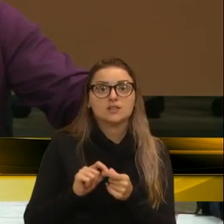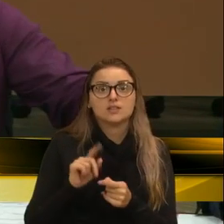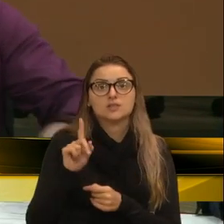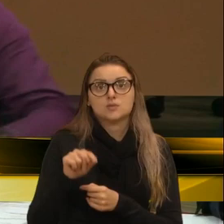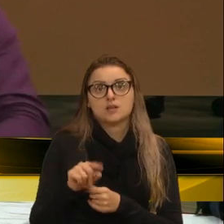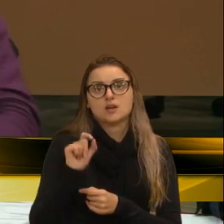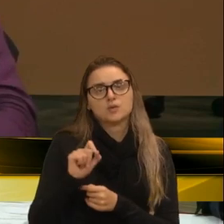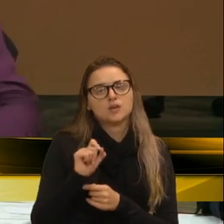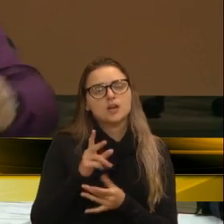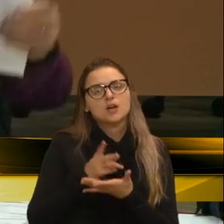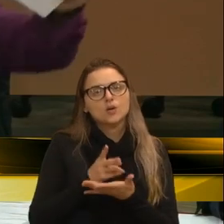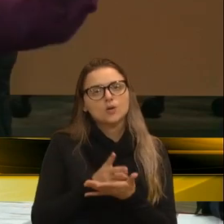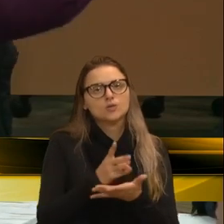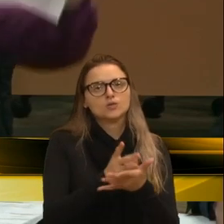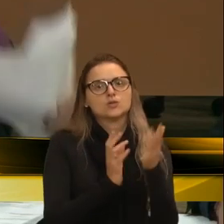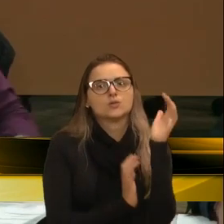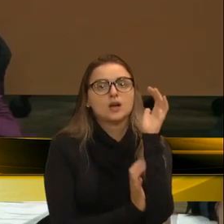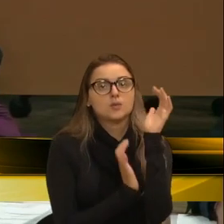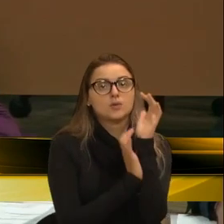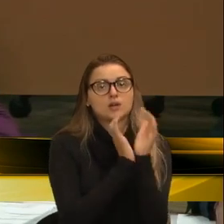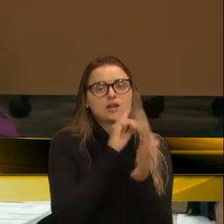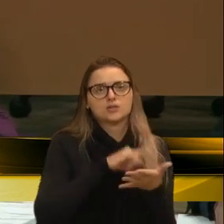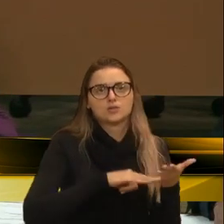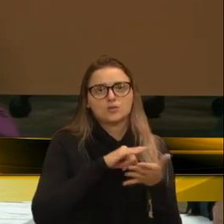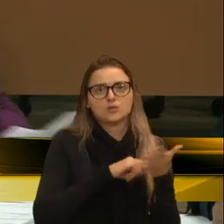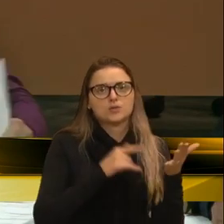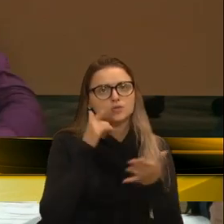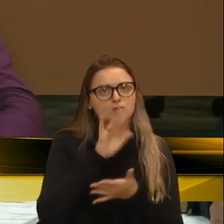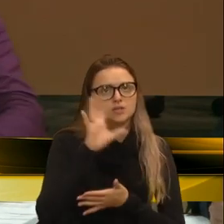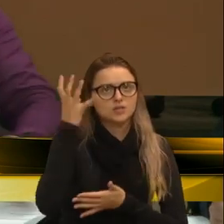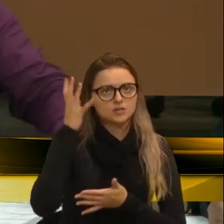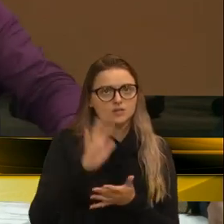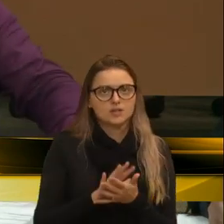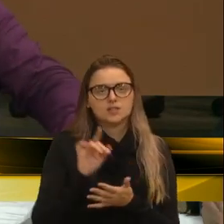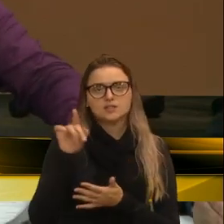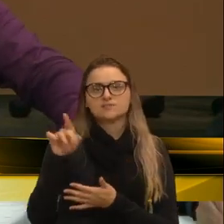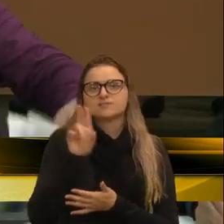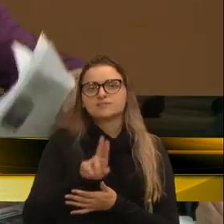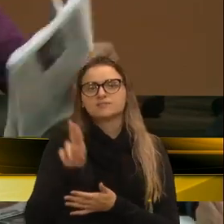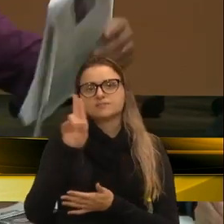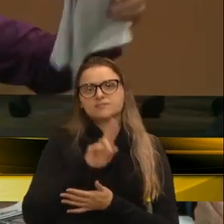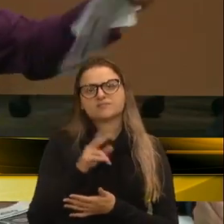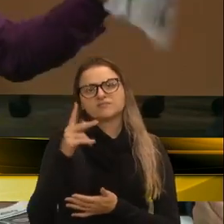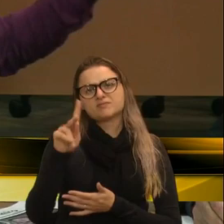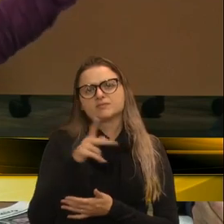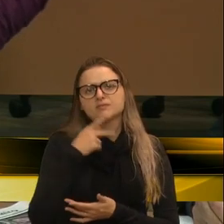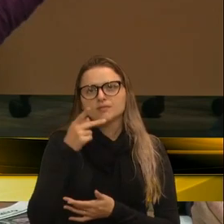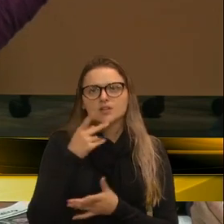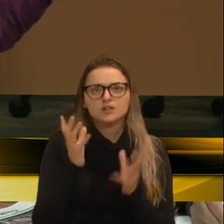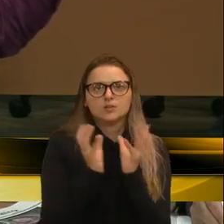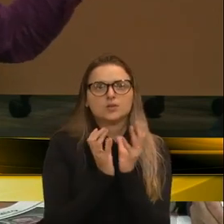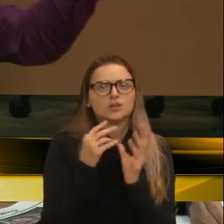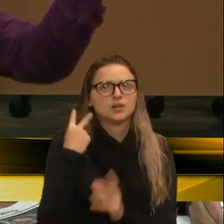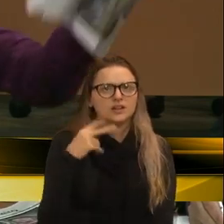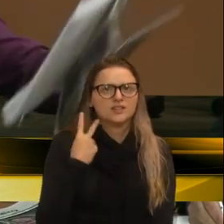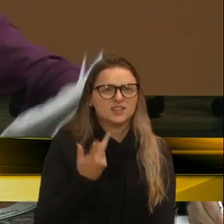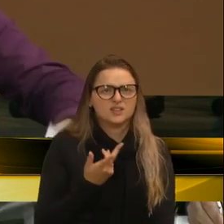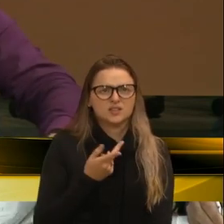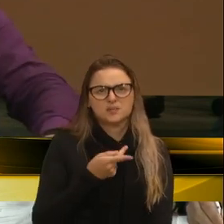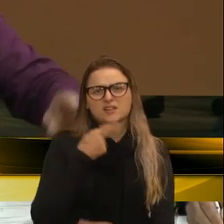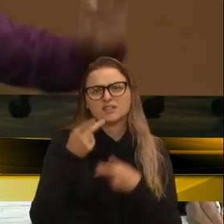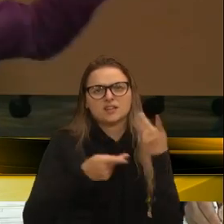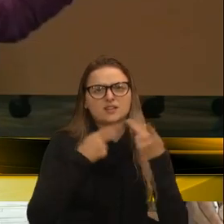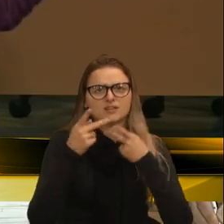é no mínimo dar continuidade burocrática. O senhor usa da boa fé do colega vereador para fazer